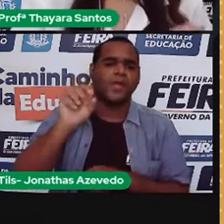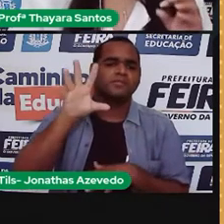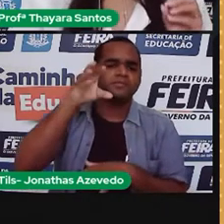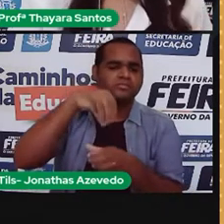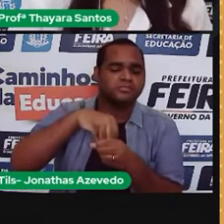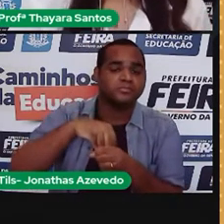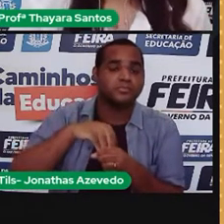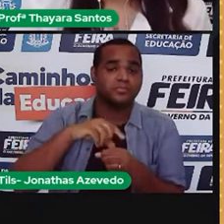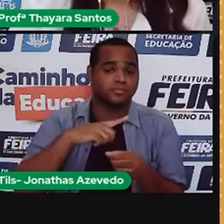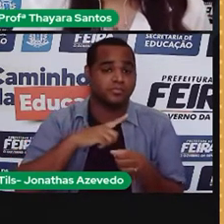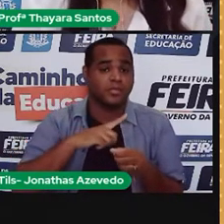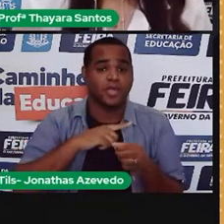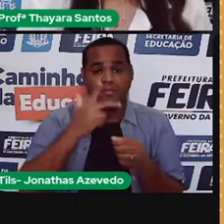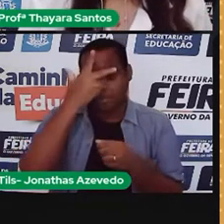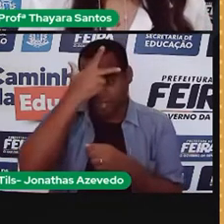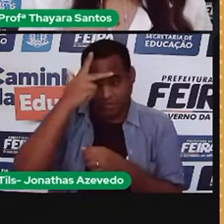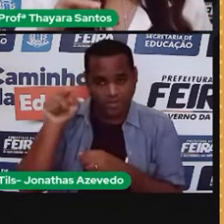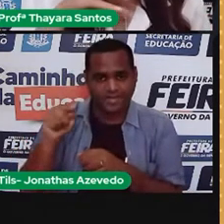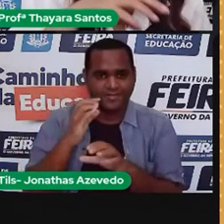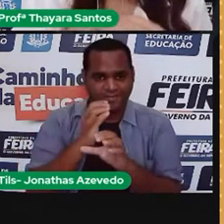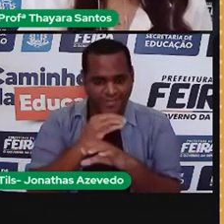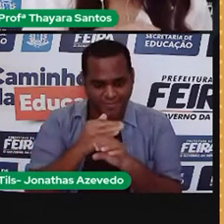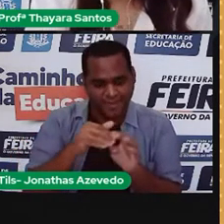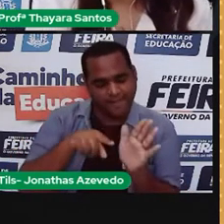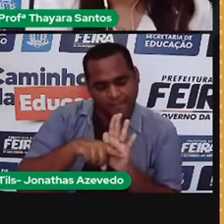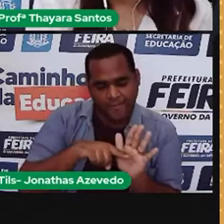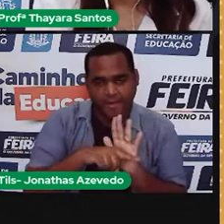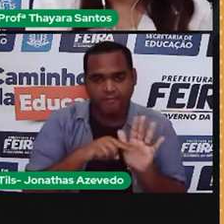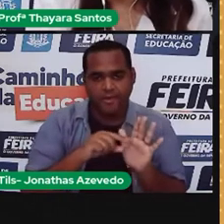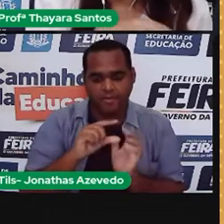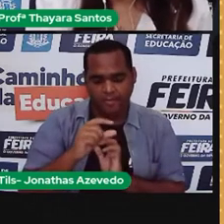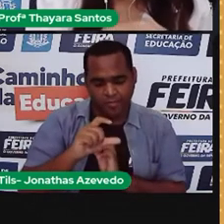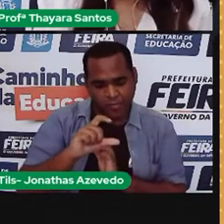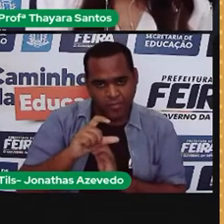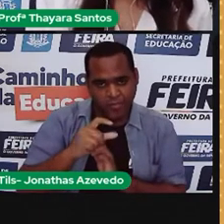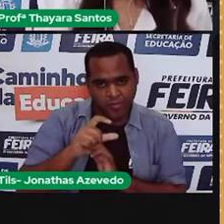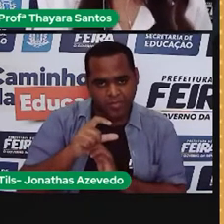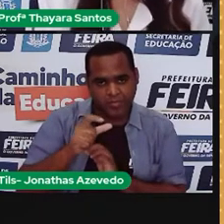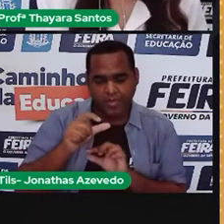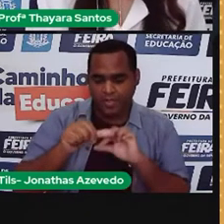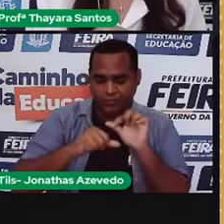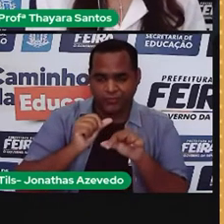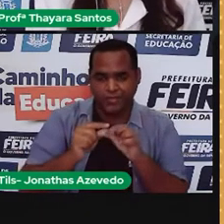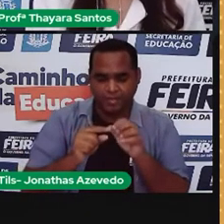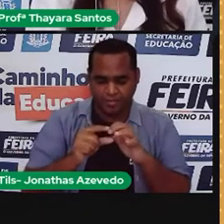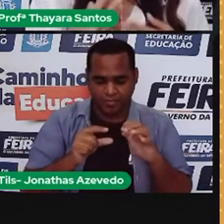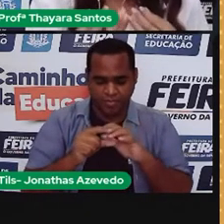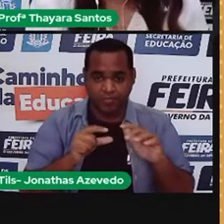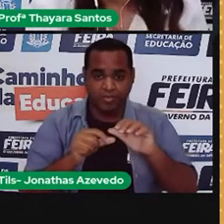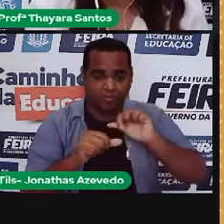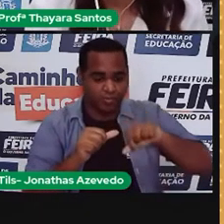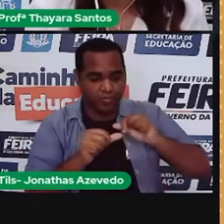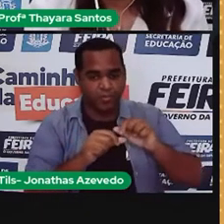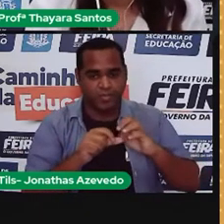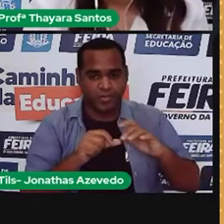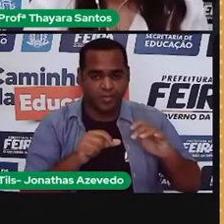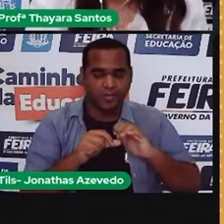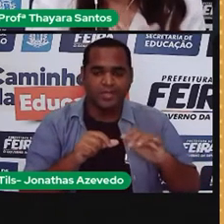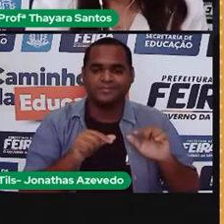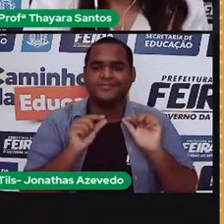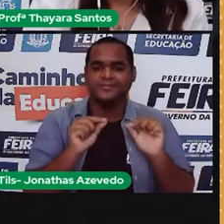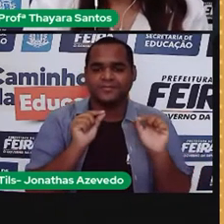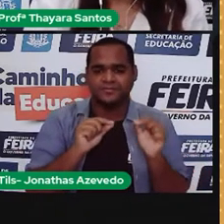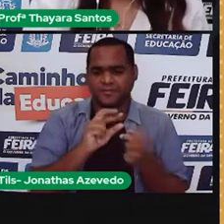casos, os pesquisadores, no laboratório, eles manipulam o material genético desses organismos. Geralmente, isso é feito com